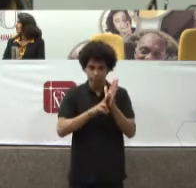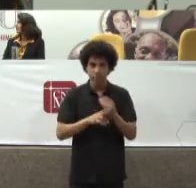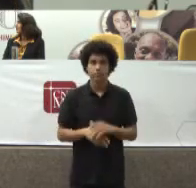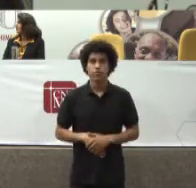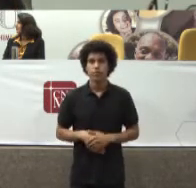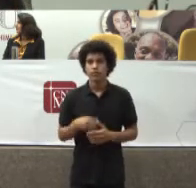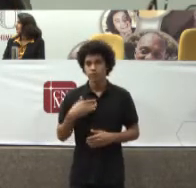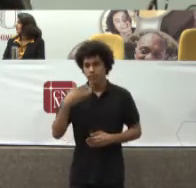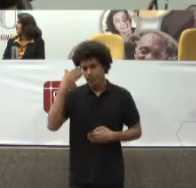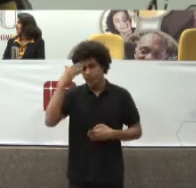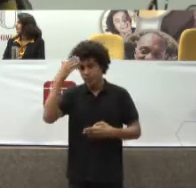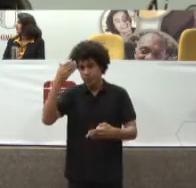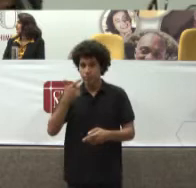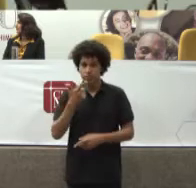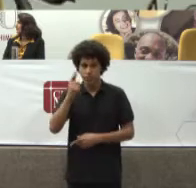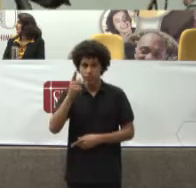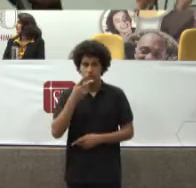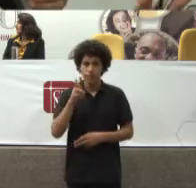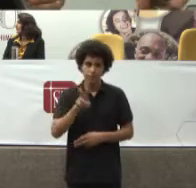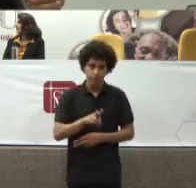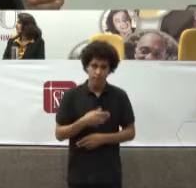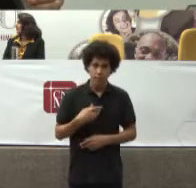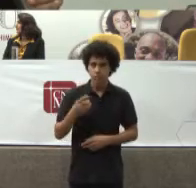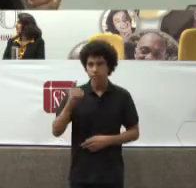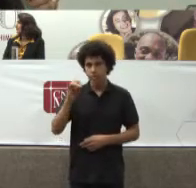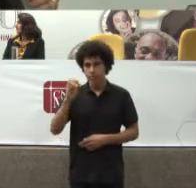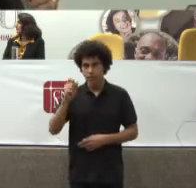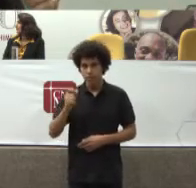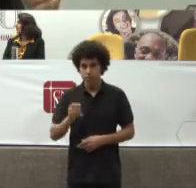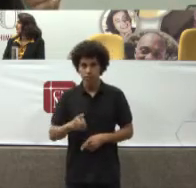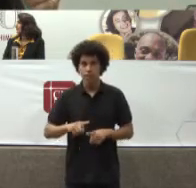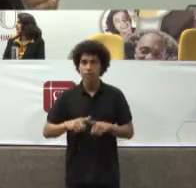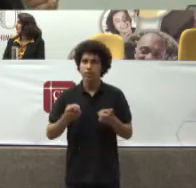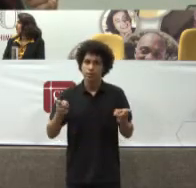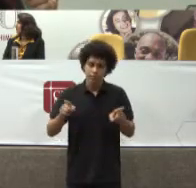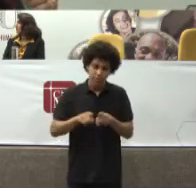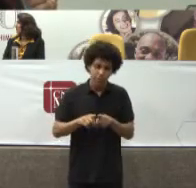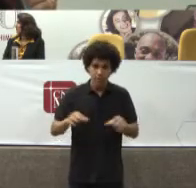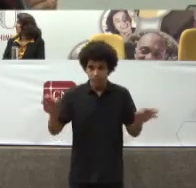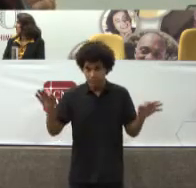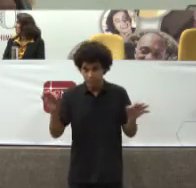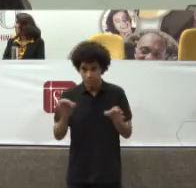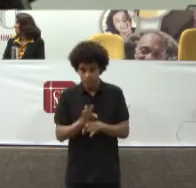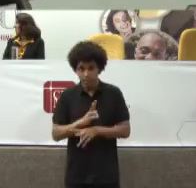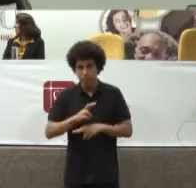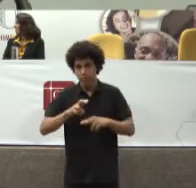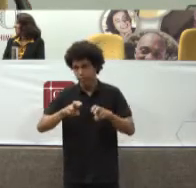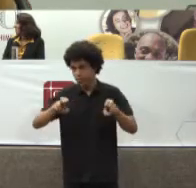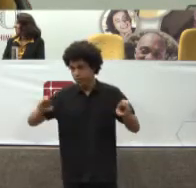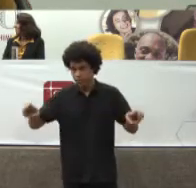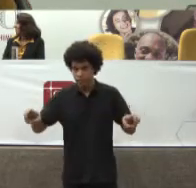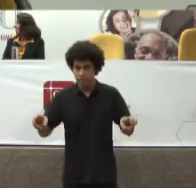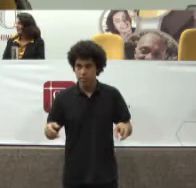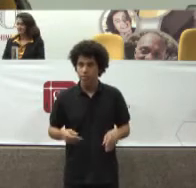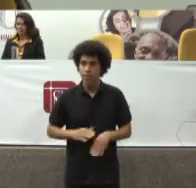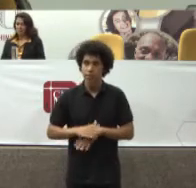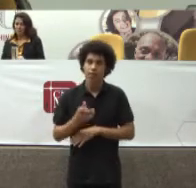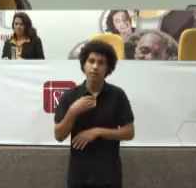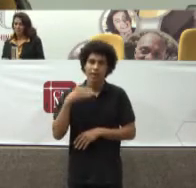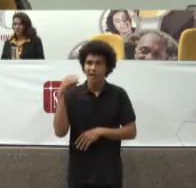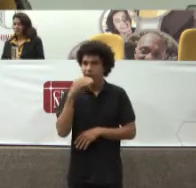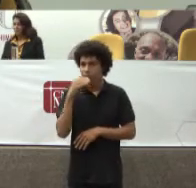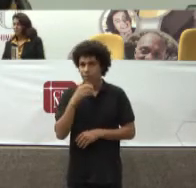O desembargador Gebran E encerro Esta mesa Para que Rapidamente Possa haver A